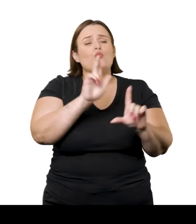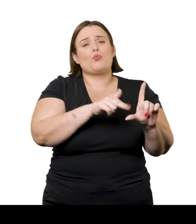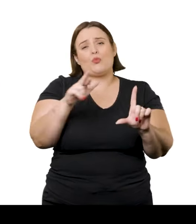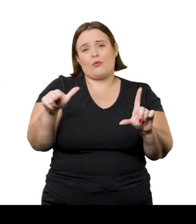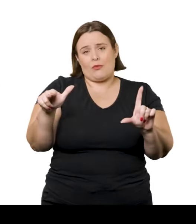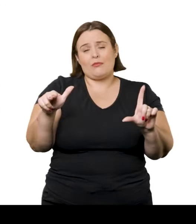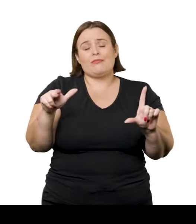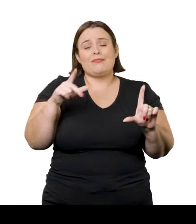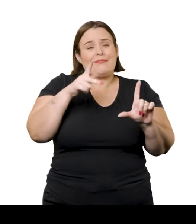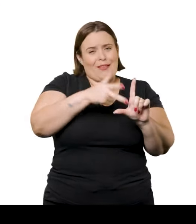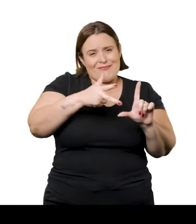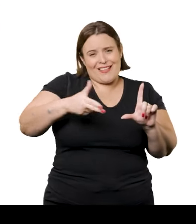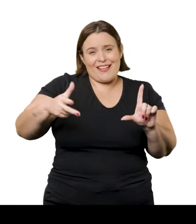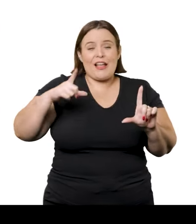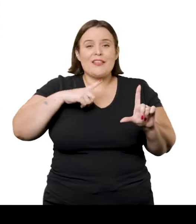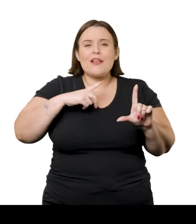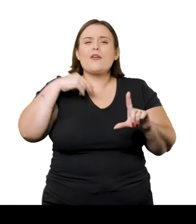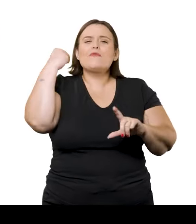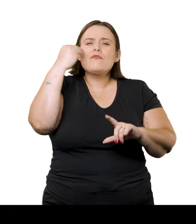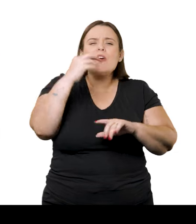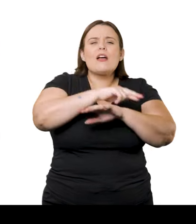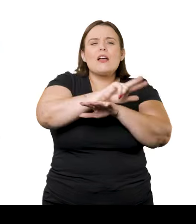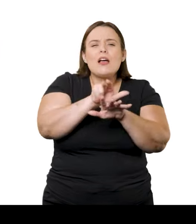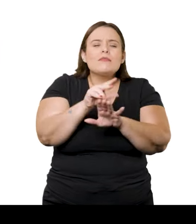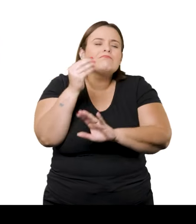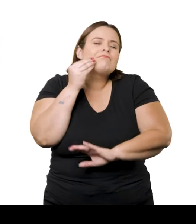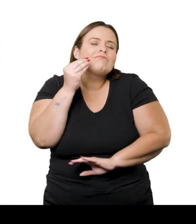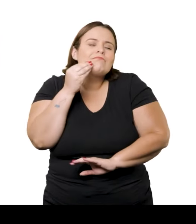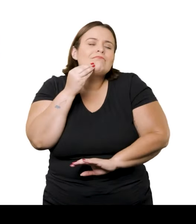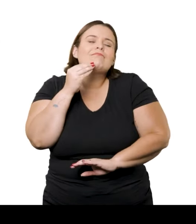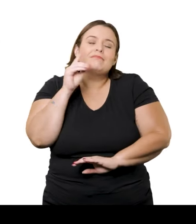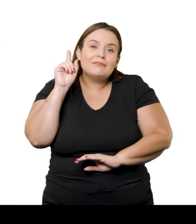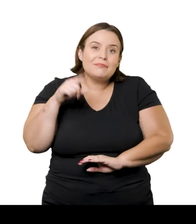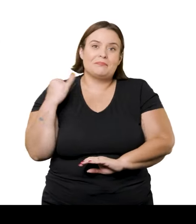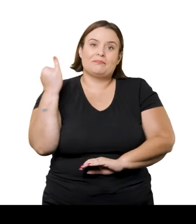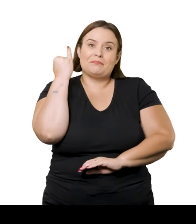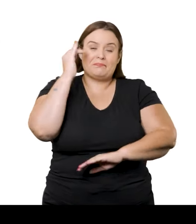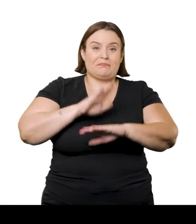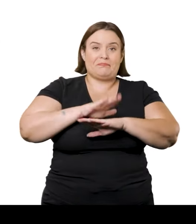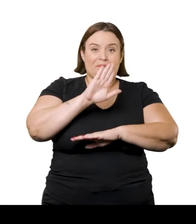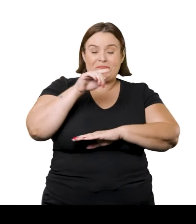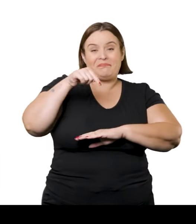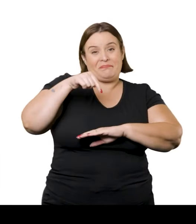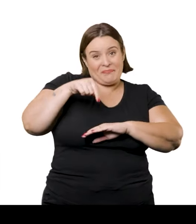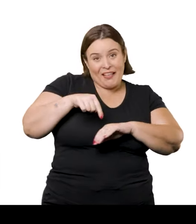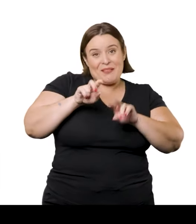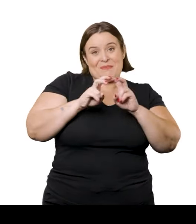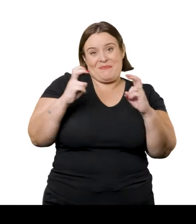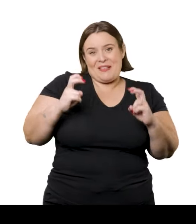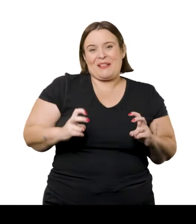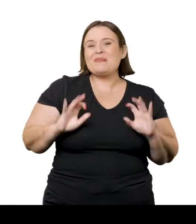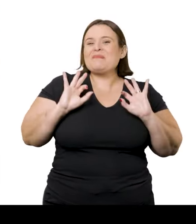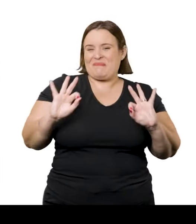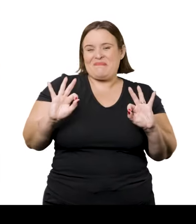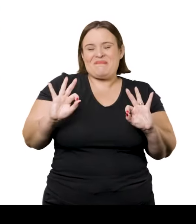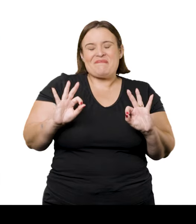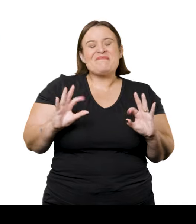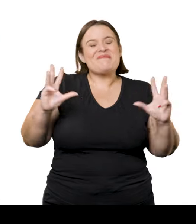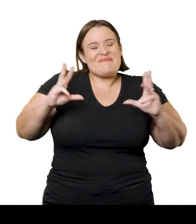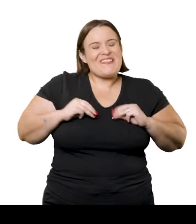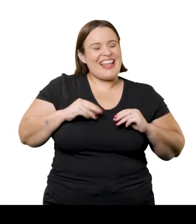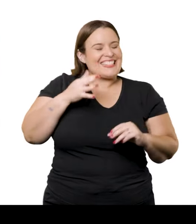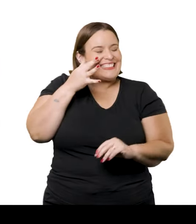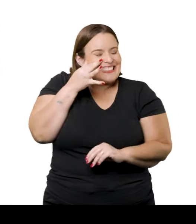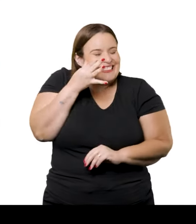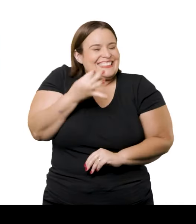barcos e carrega toda uma sequência de variações experimentadas pelo artista. É uma das obras mais icônicas da coleção do Masp e, sem